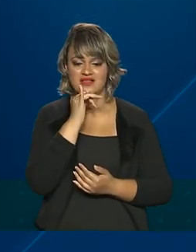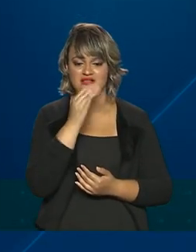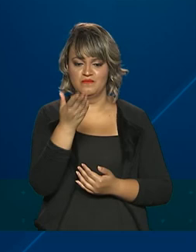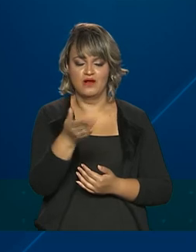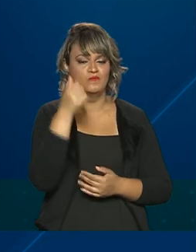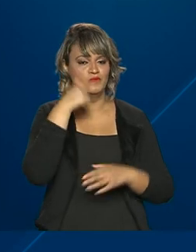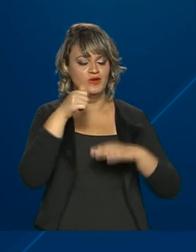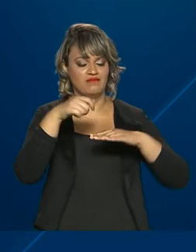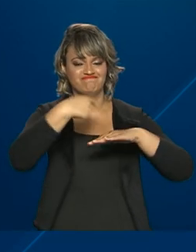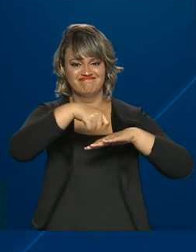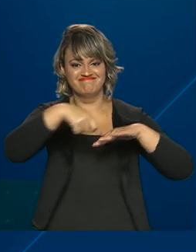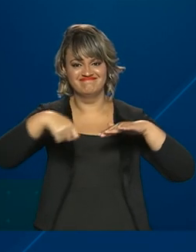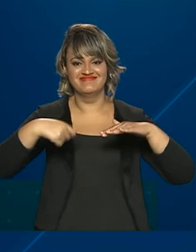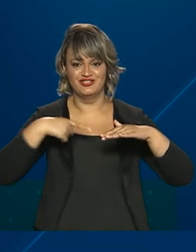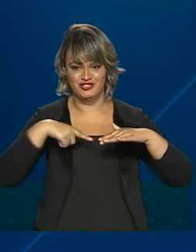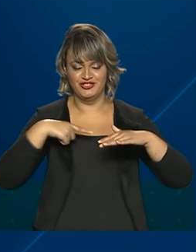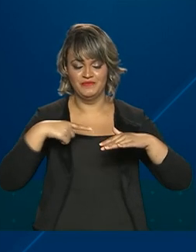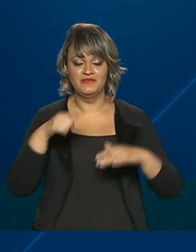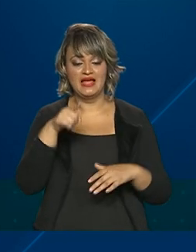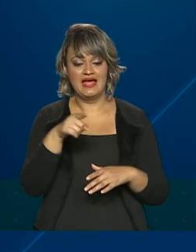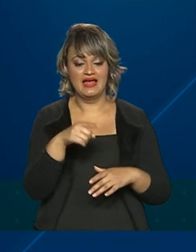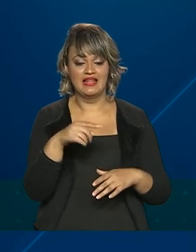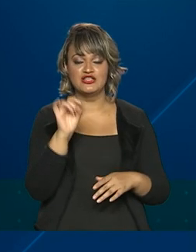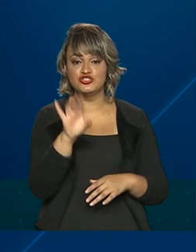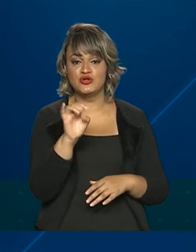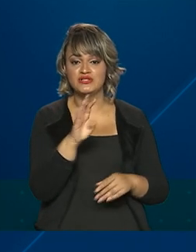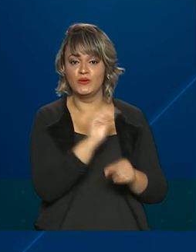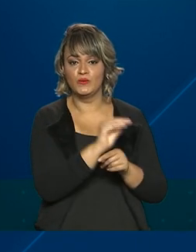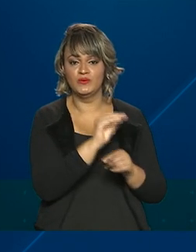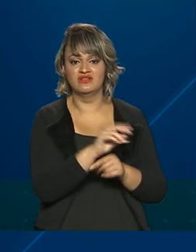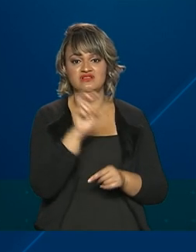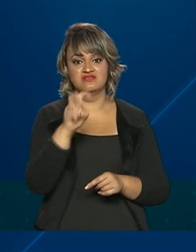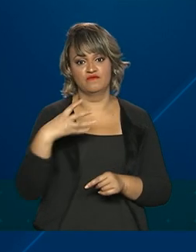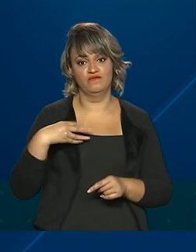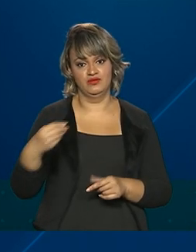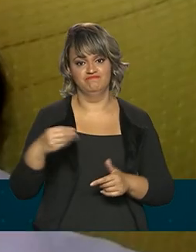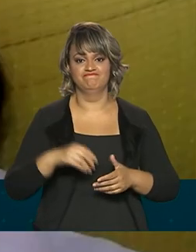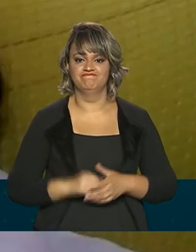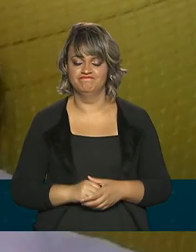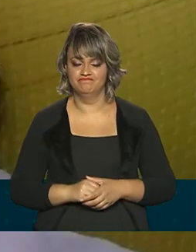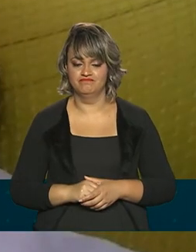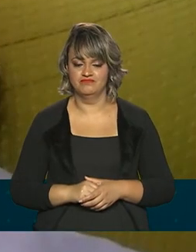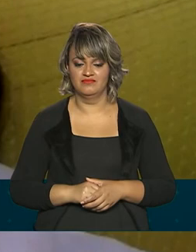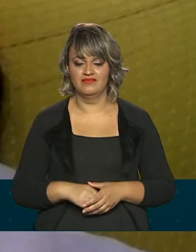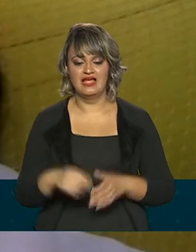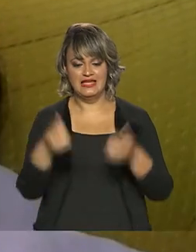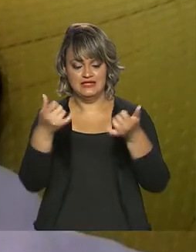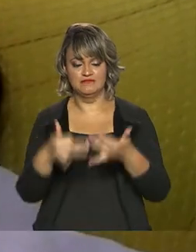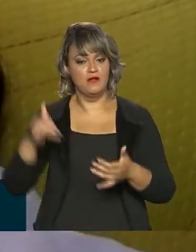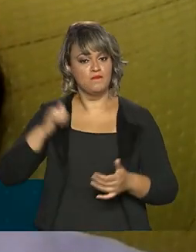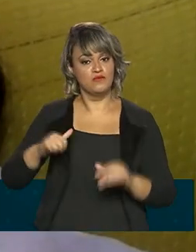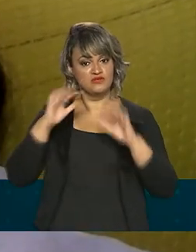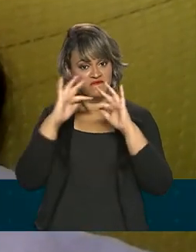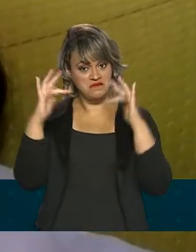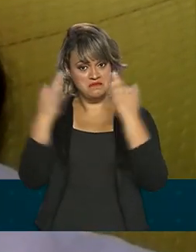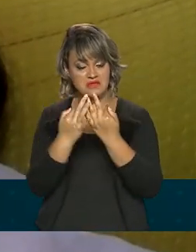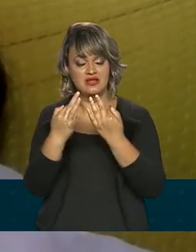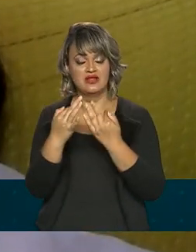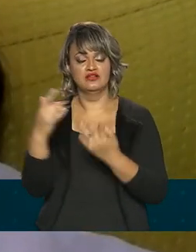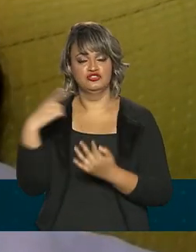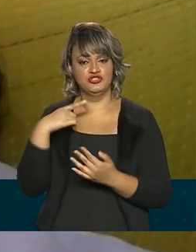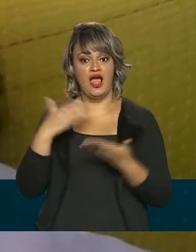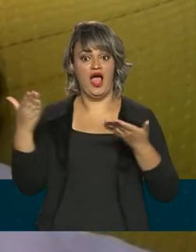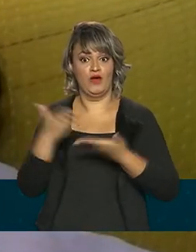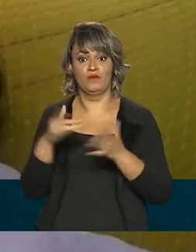manicure Raiane Soares, que sustenta sozinha cinco filhos. Eu recebi o Bolsa Família e vou